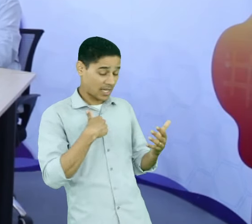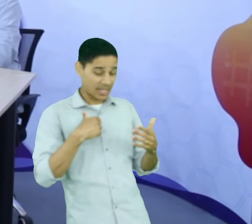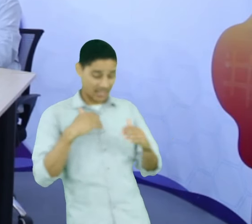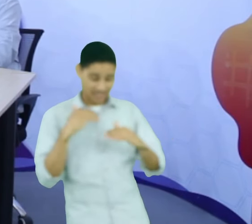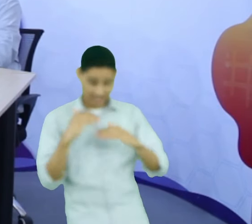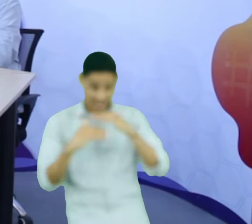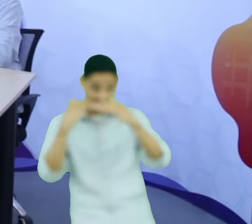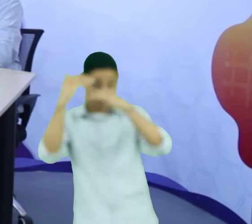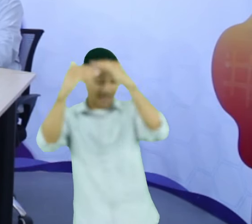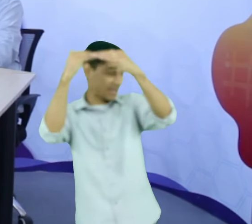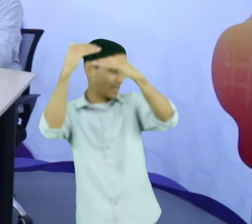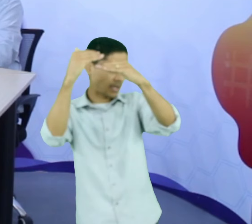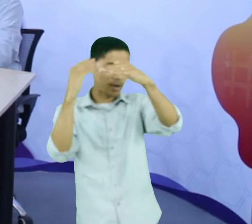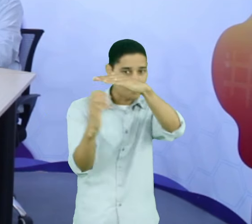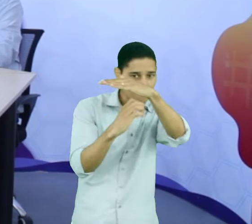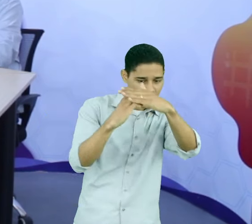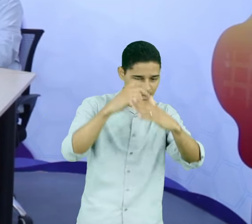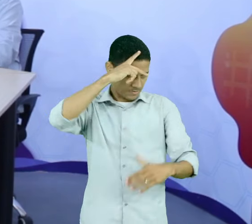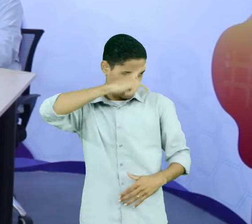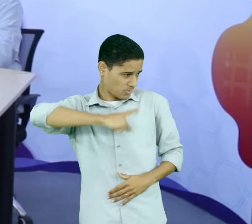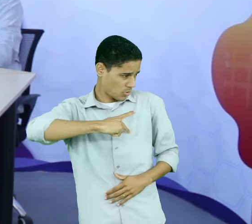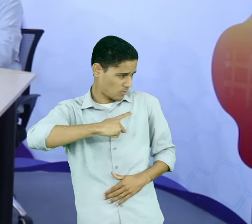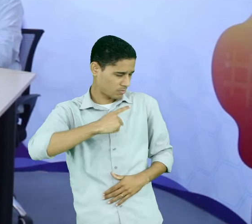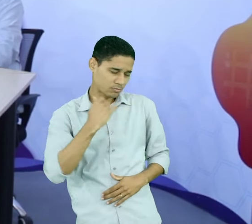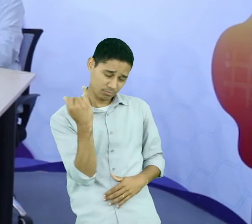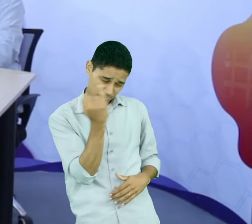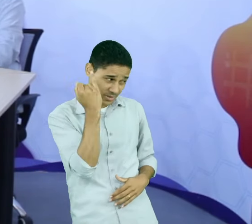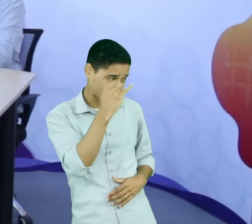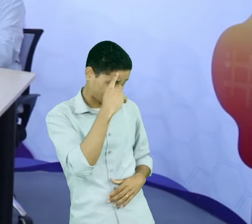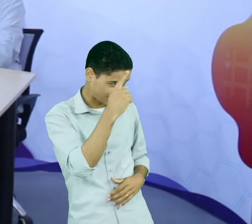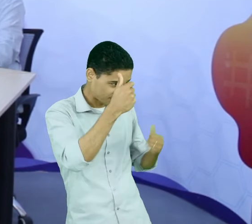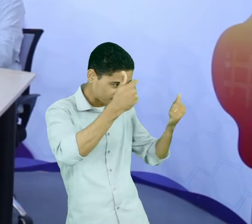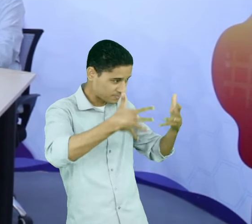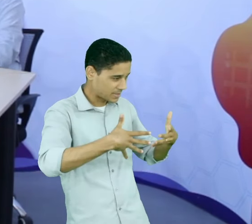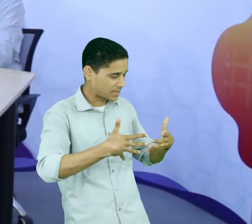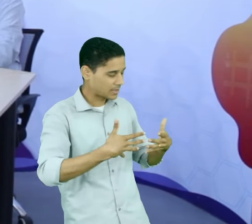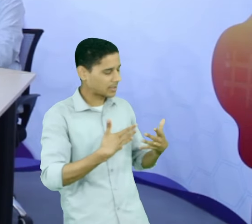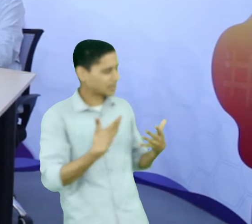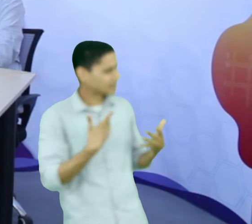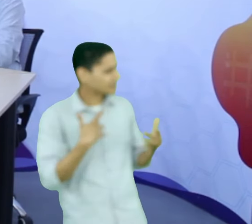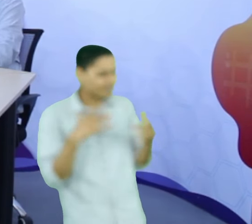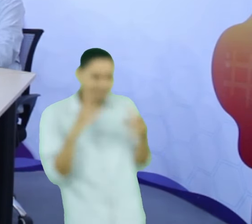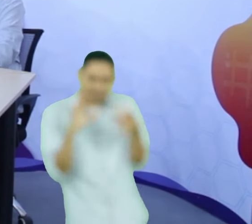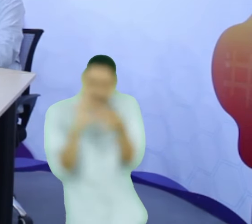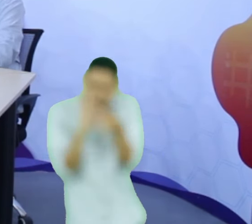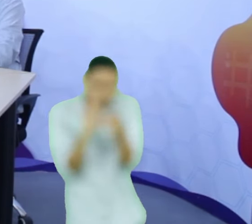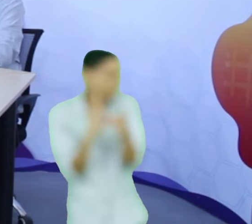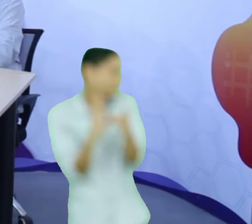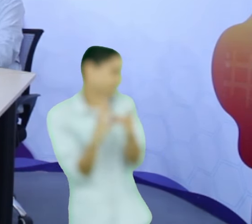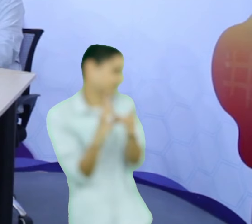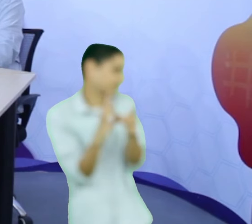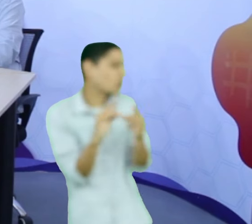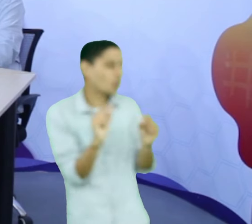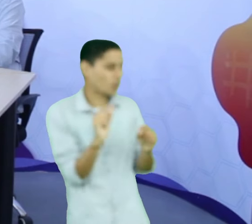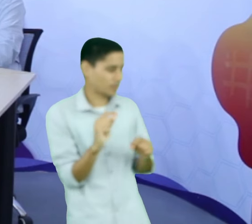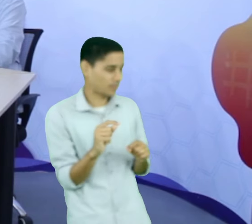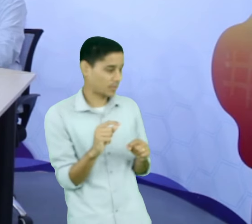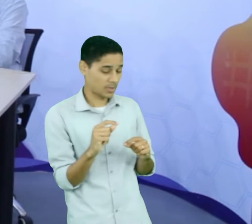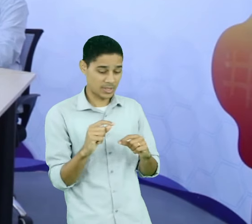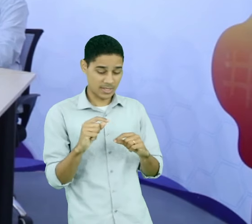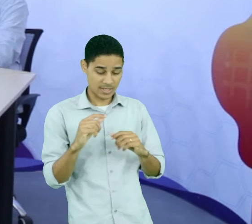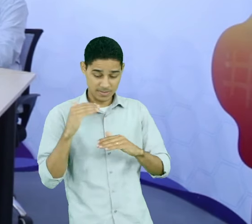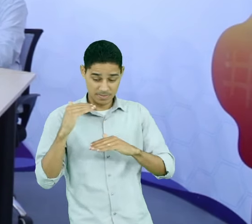a empresa e para o indivíduo, existe uma íntima ligação entre gestão de carreiras